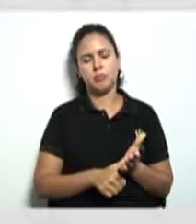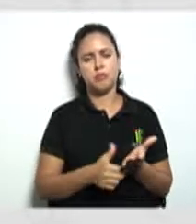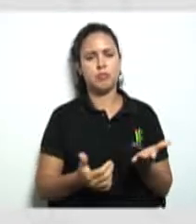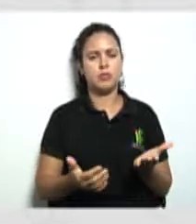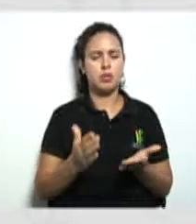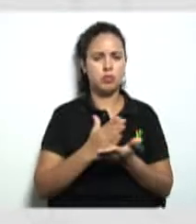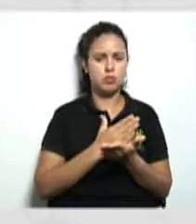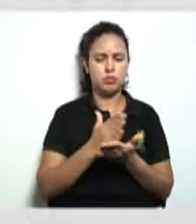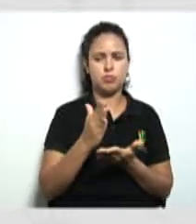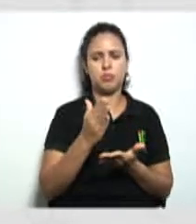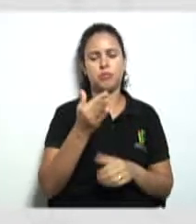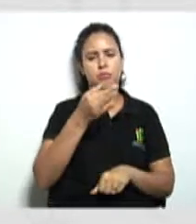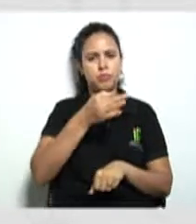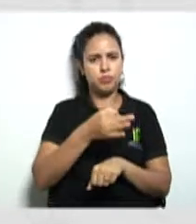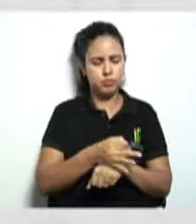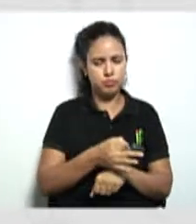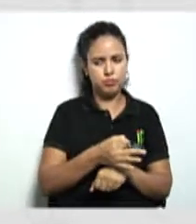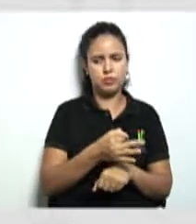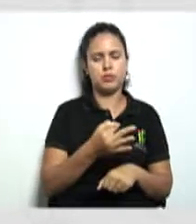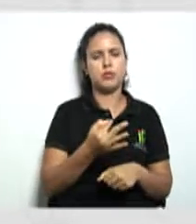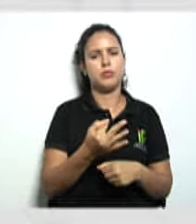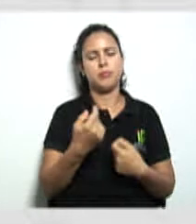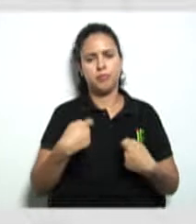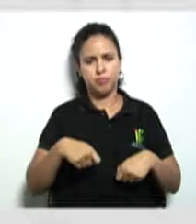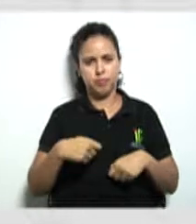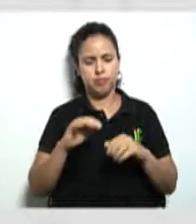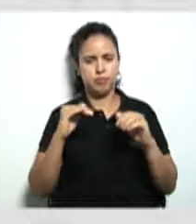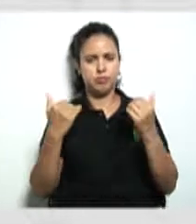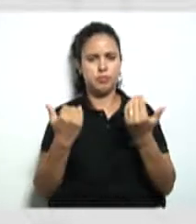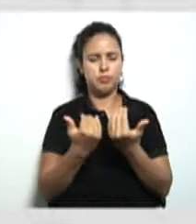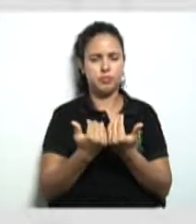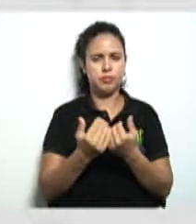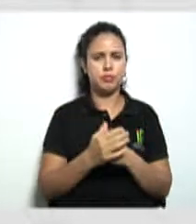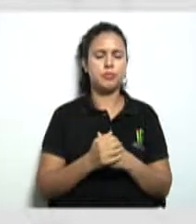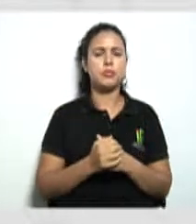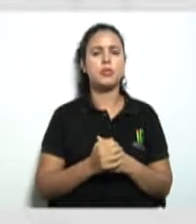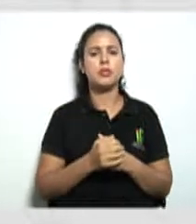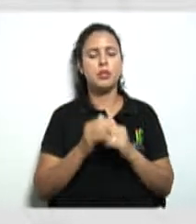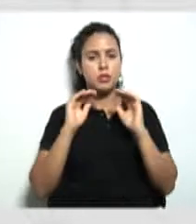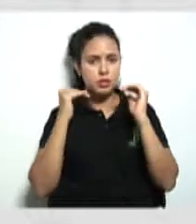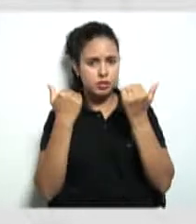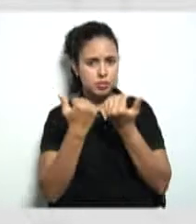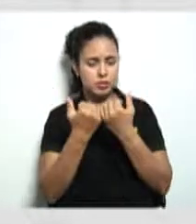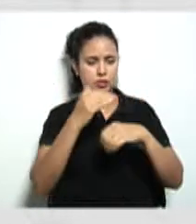discorde de opinião. Como é que seria isso? Quando é convocado a Assembleia,